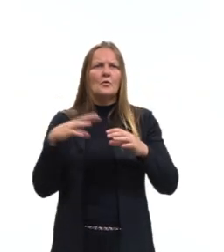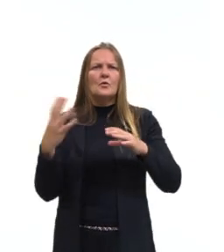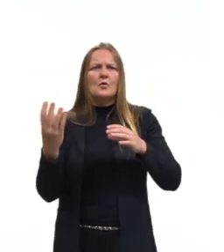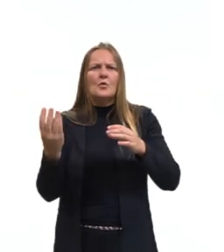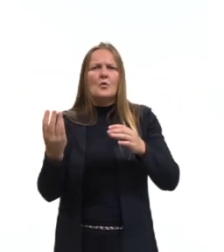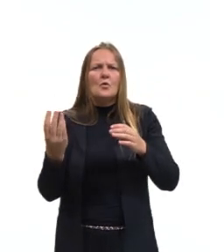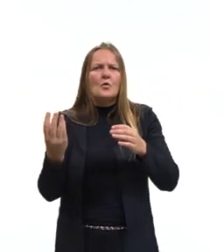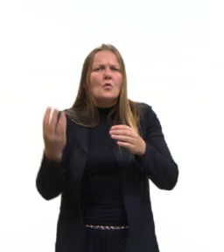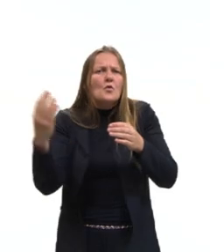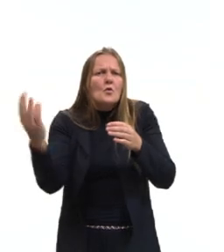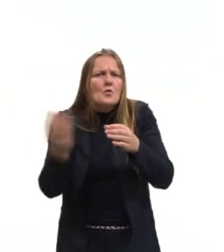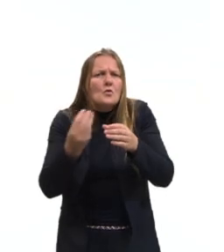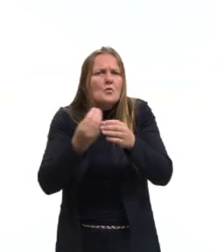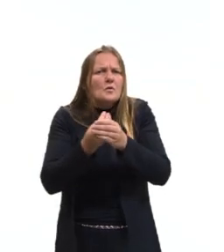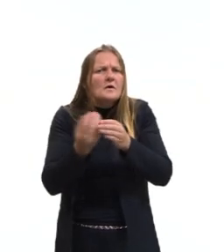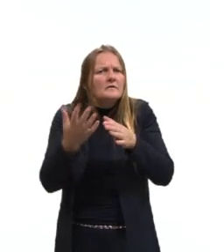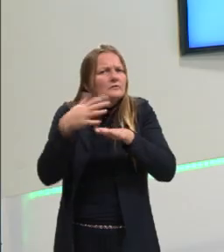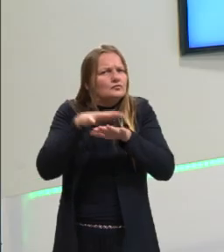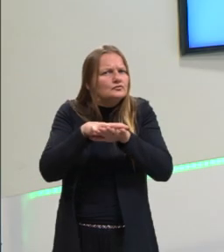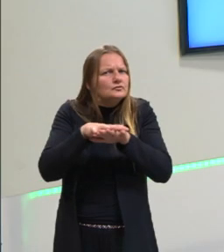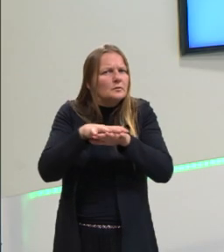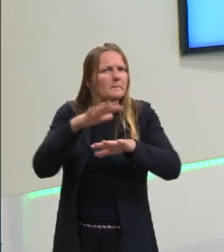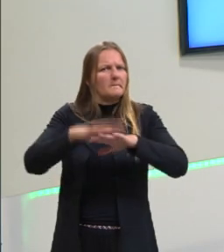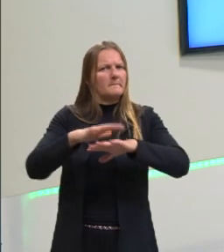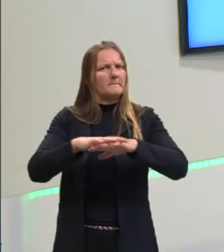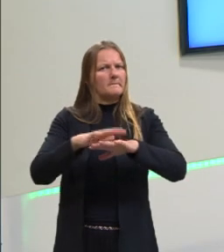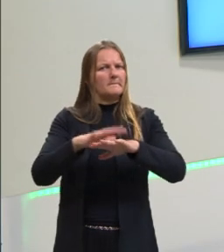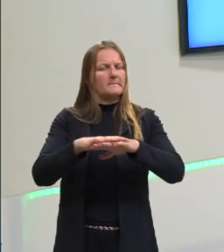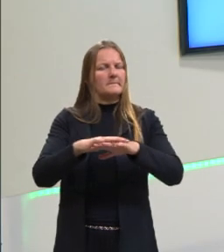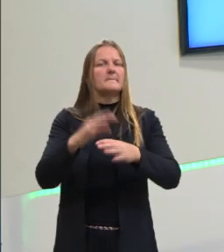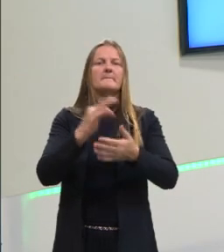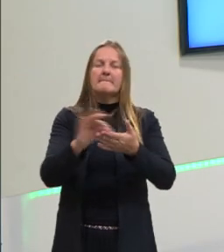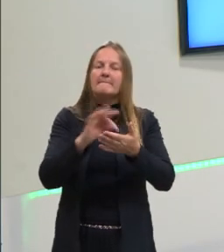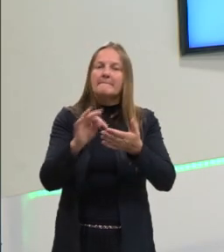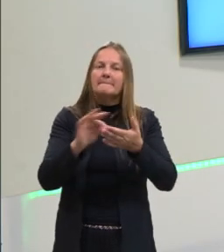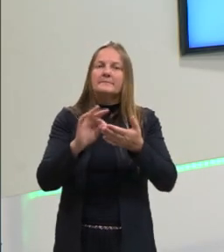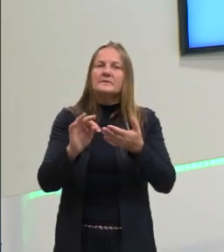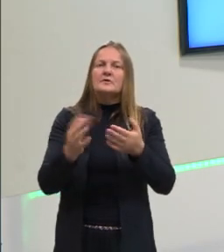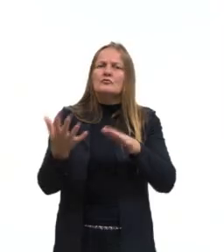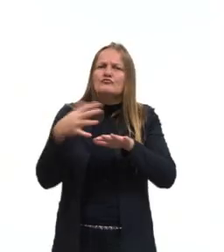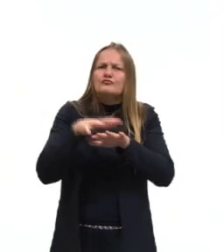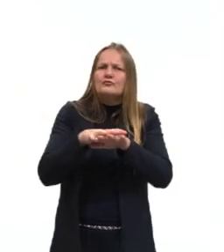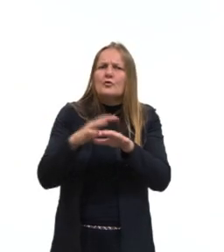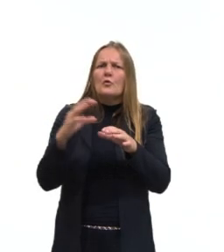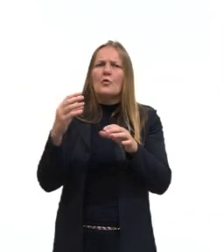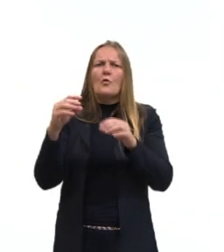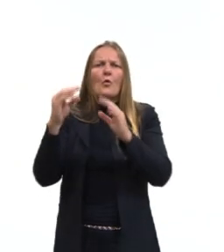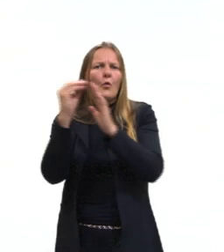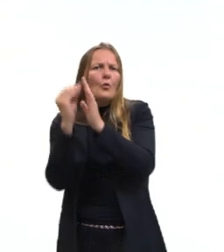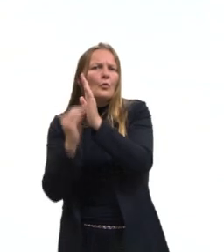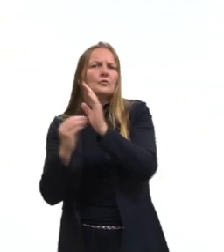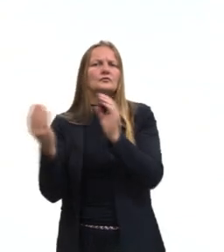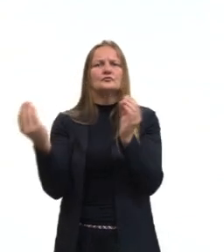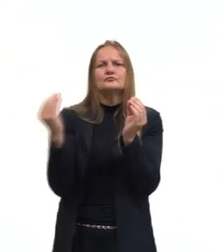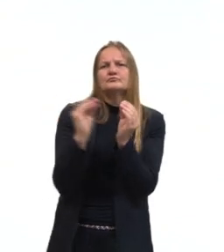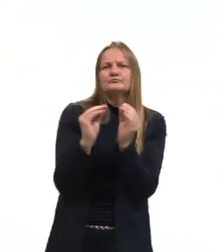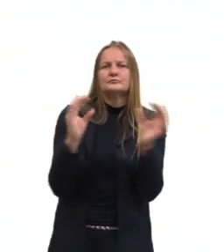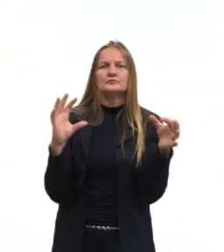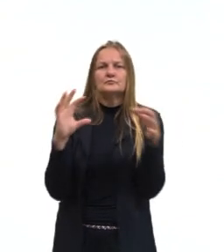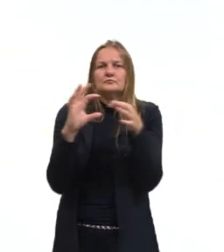da matemática incluído na teoria de conjuntos, quando eu falo dessa inclusão, então, como consequência dessa inclusão,